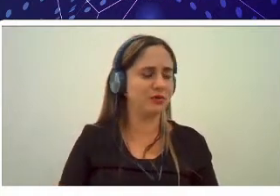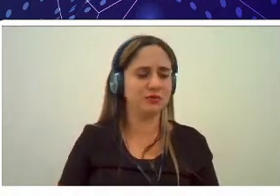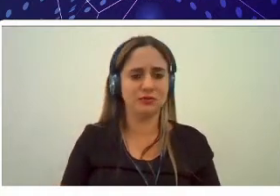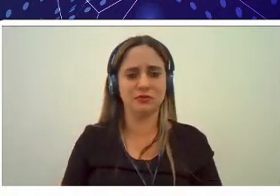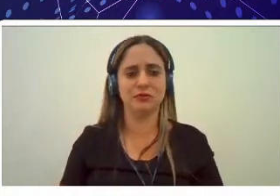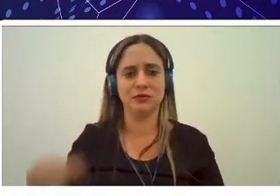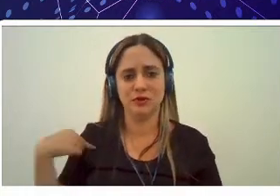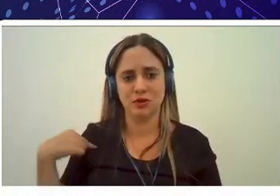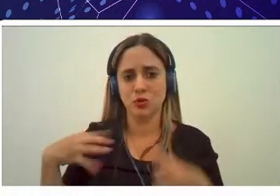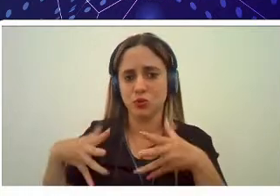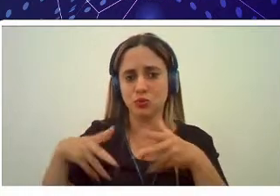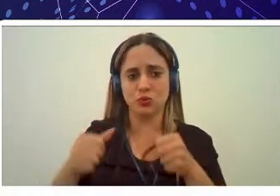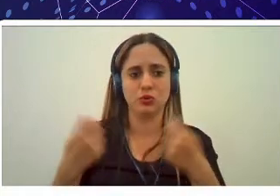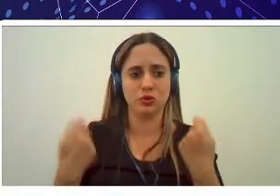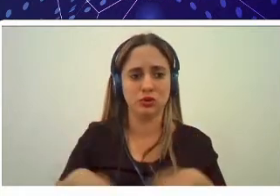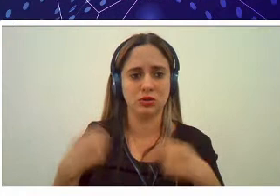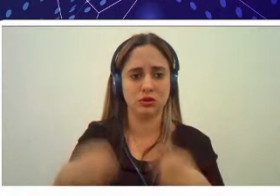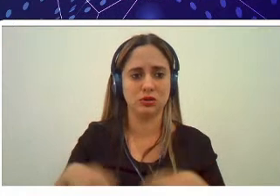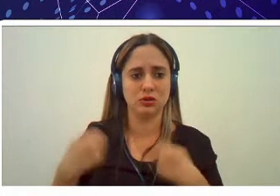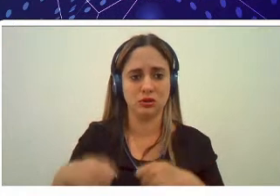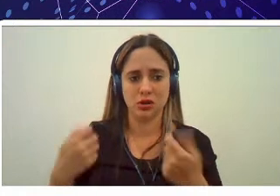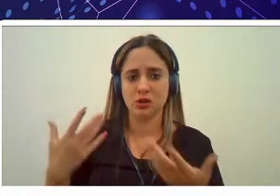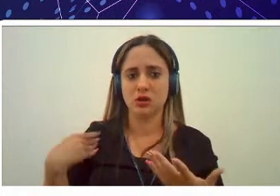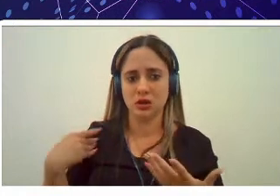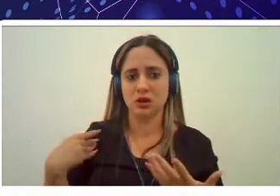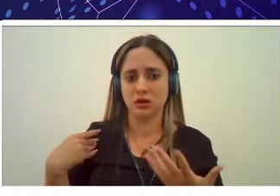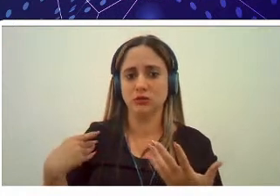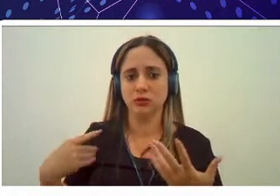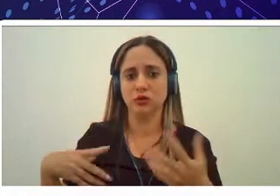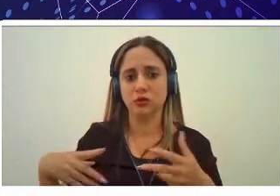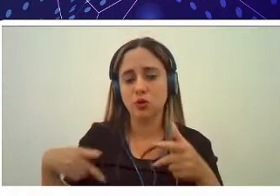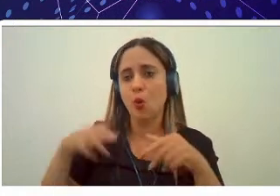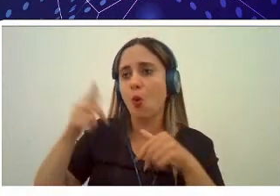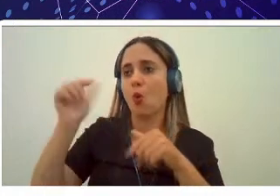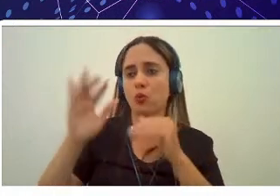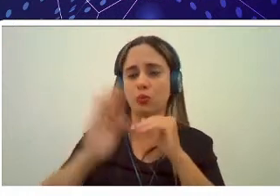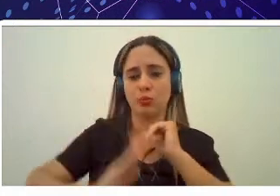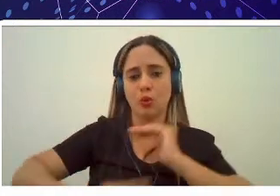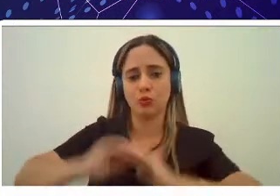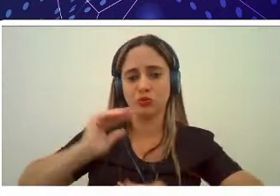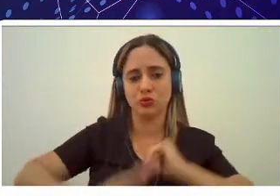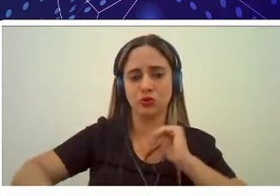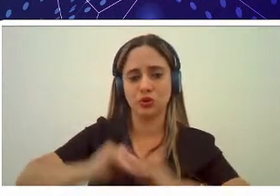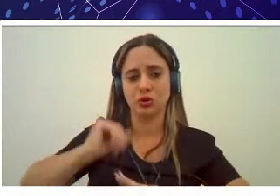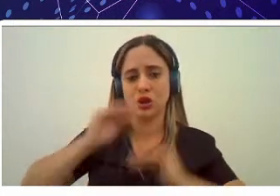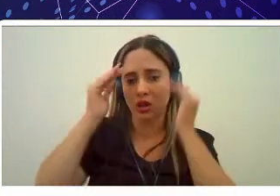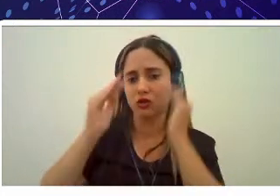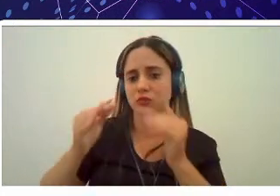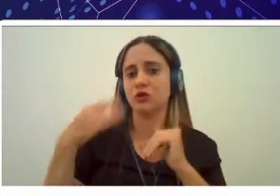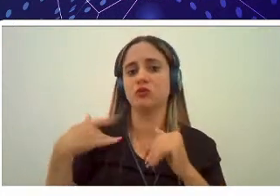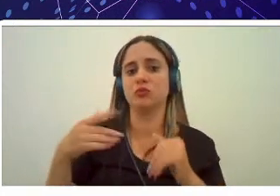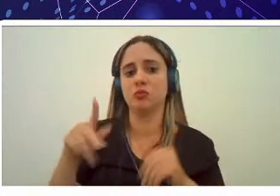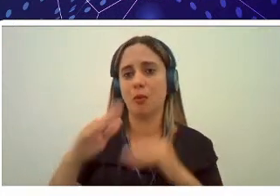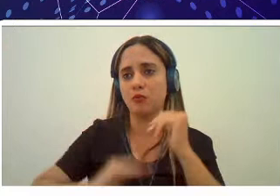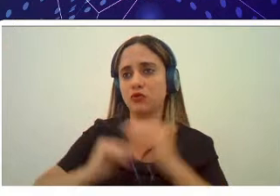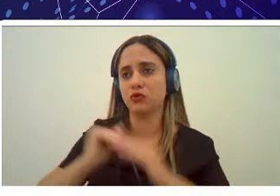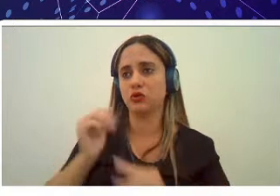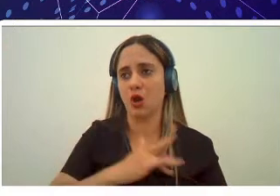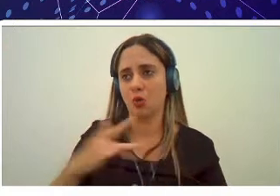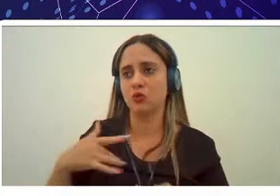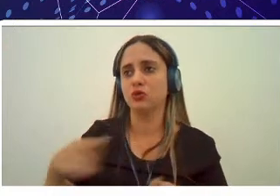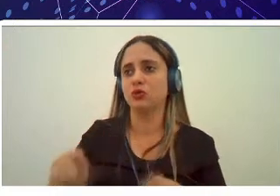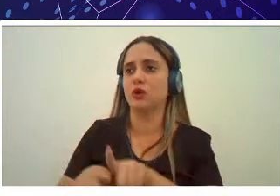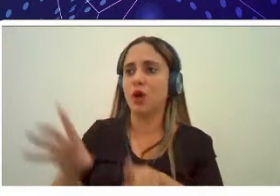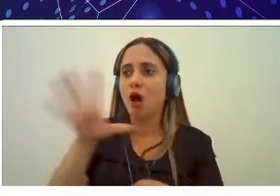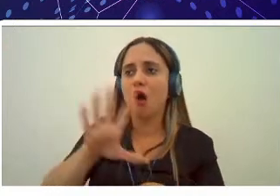tudo foi necessário fechar as portas obviamente com outros profissionais todo respeito a profissionais da área de saúde da área de